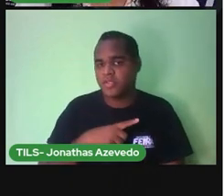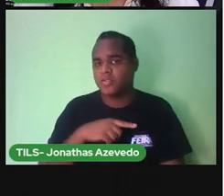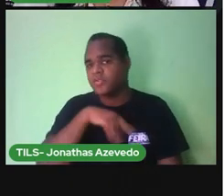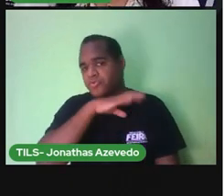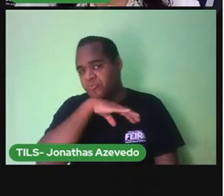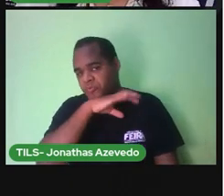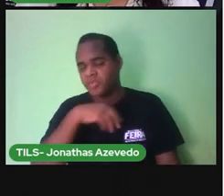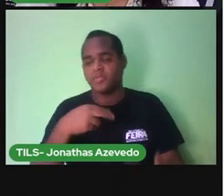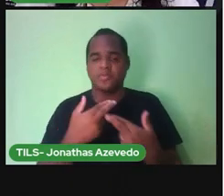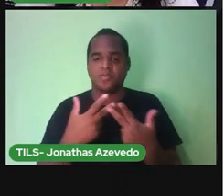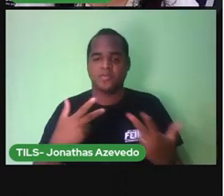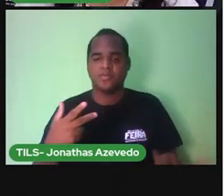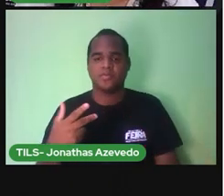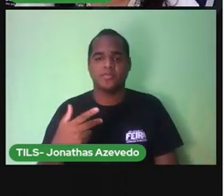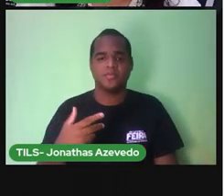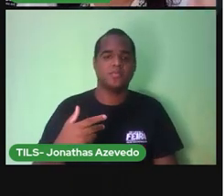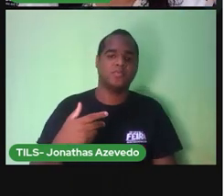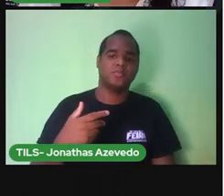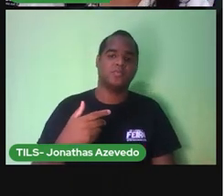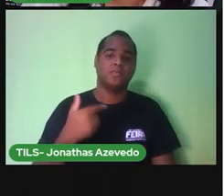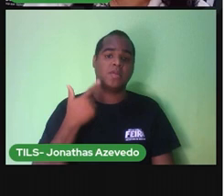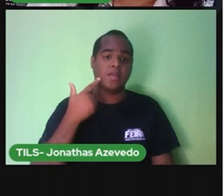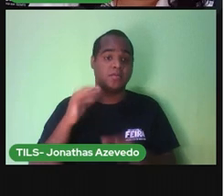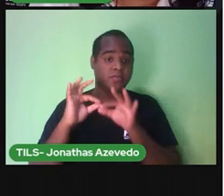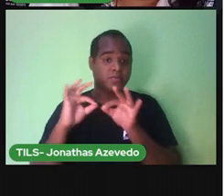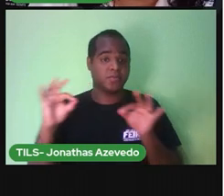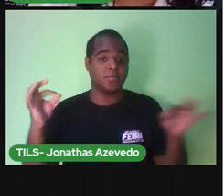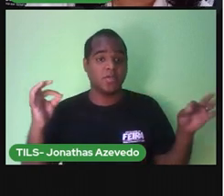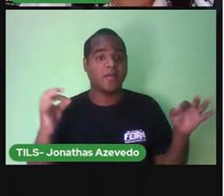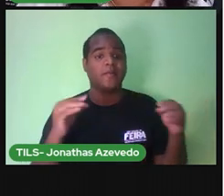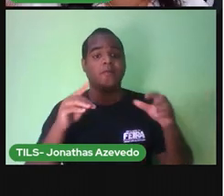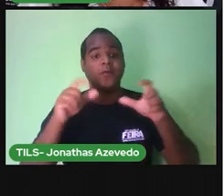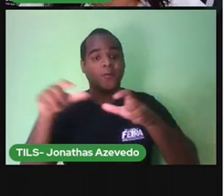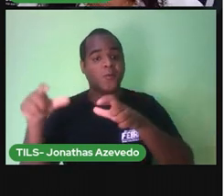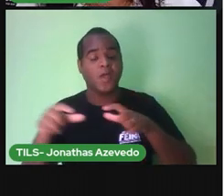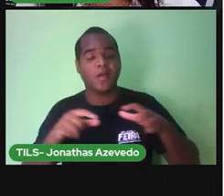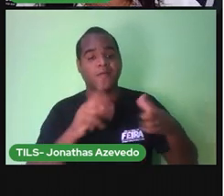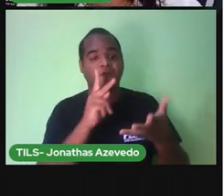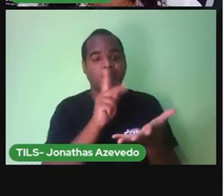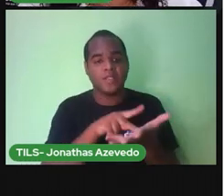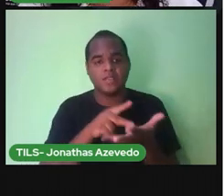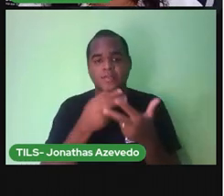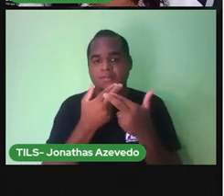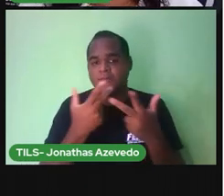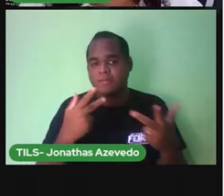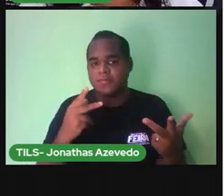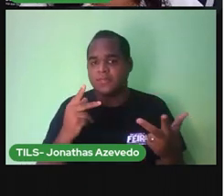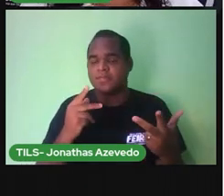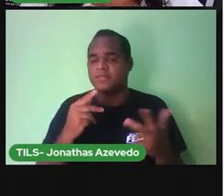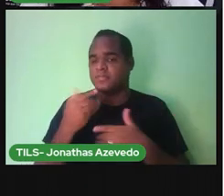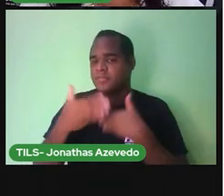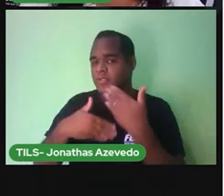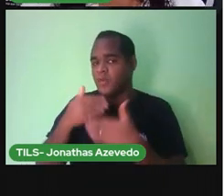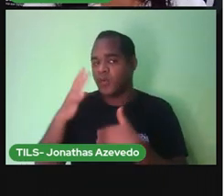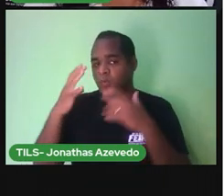E a distância dos locais Onde ele caçava Até as cavernas onde eles moravam